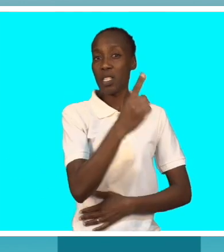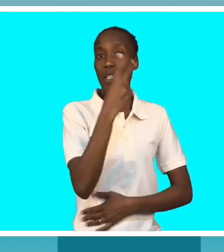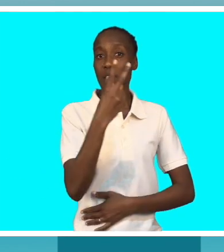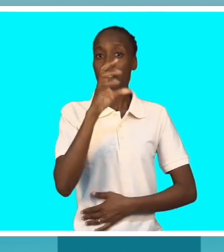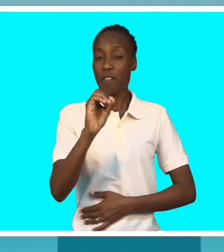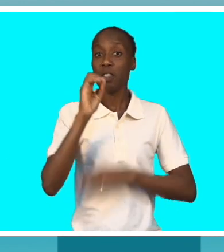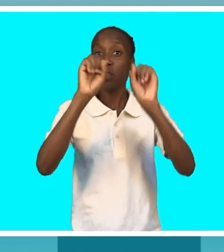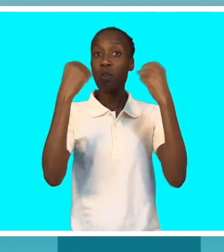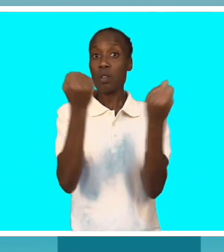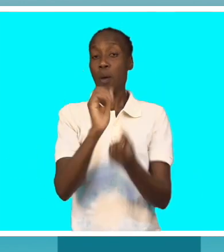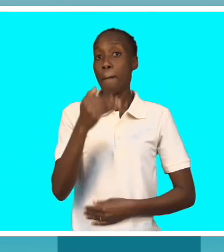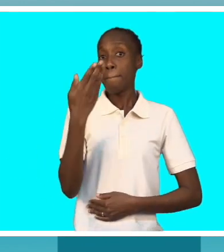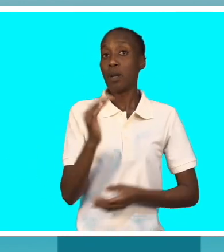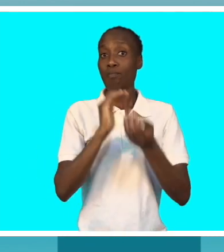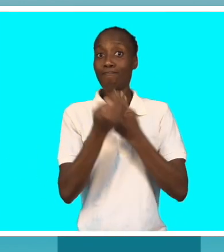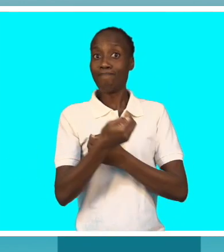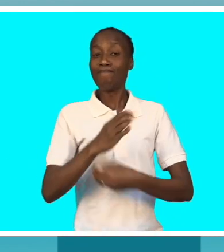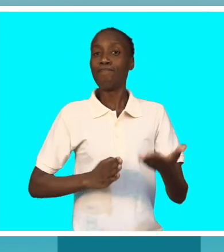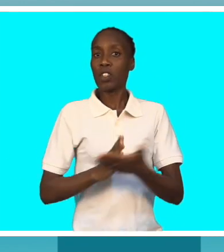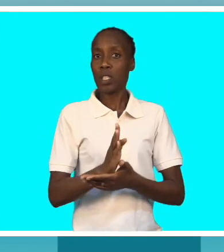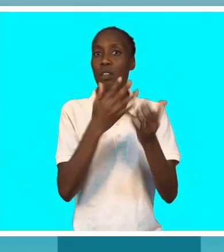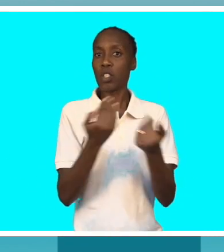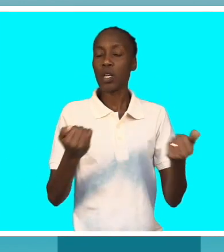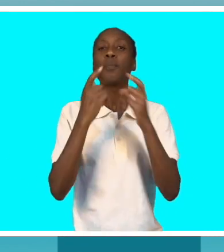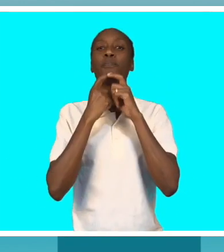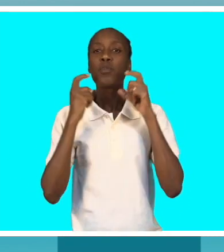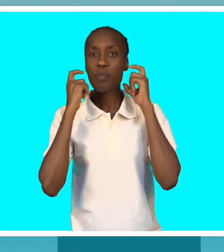organizações em prol dos direitos da criança em Moçambique.